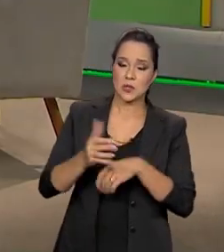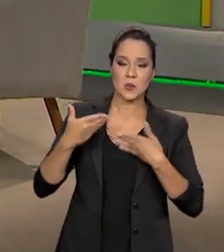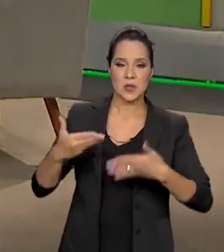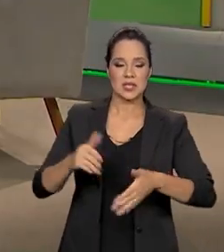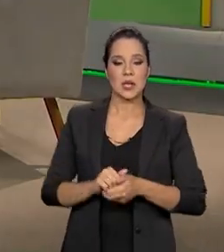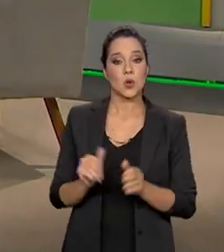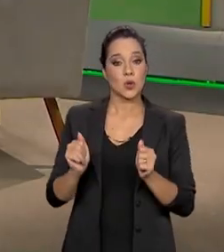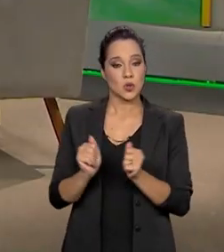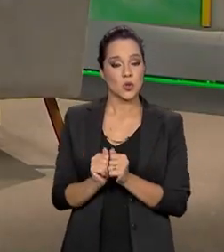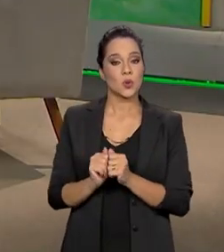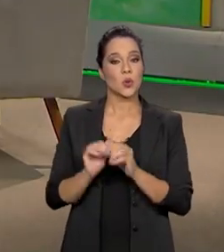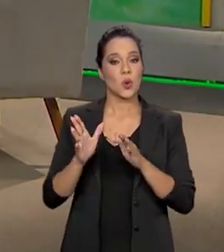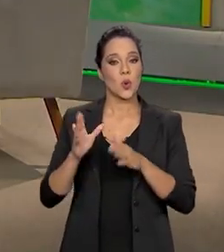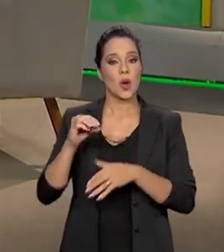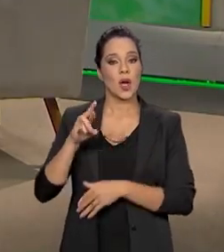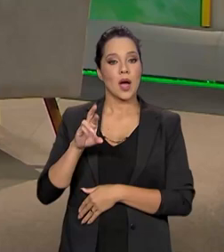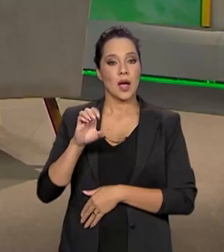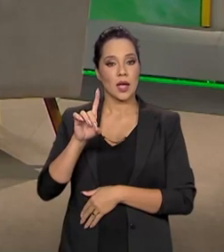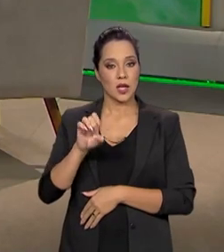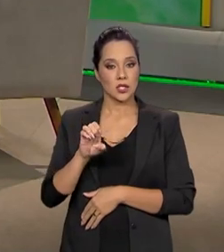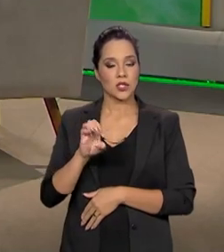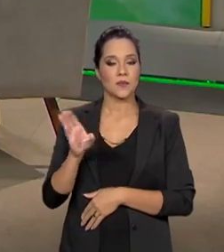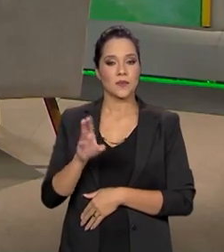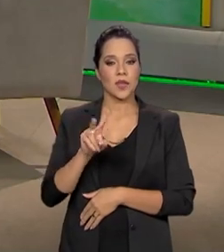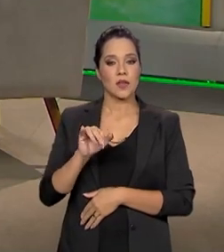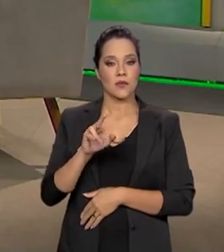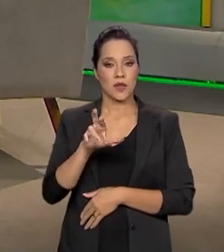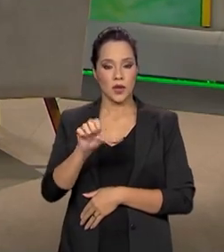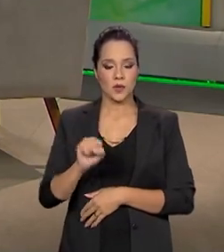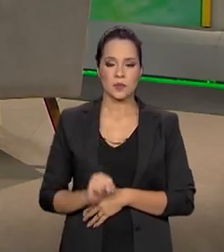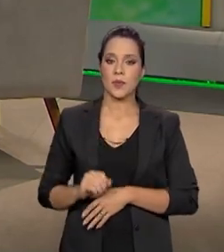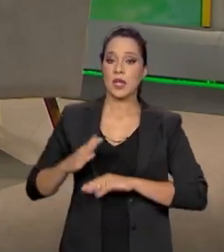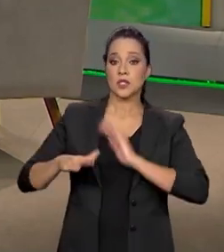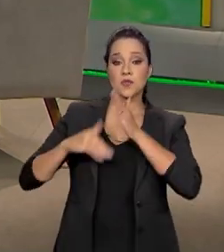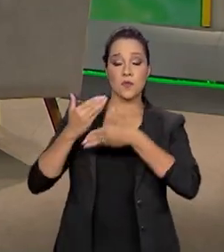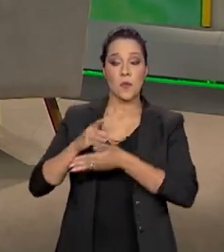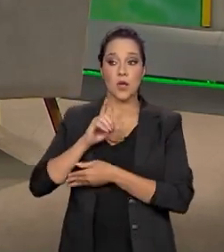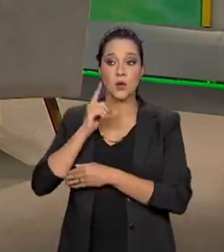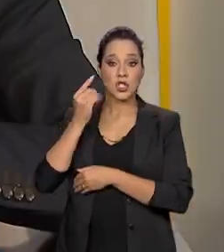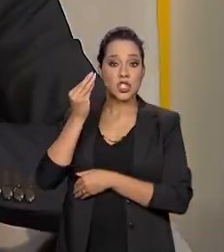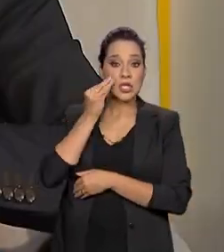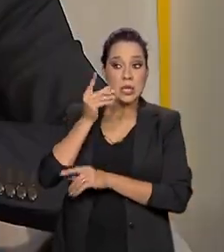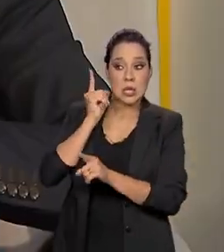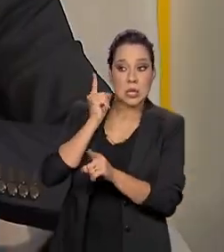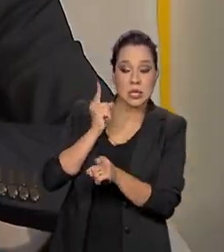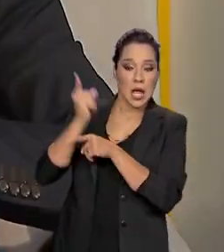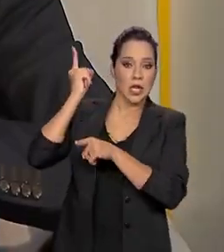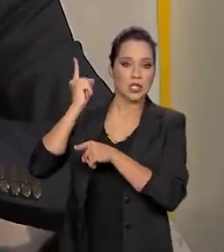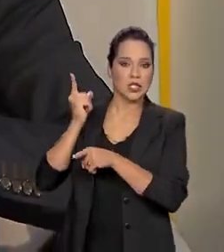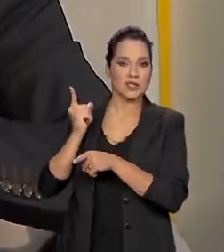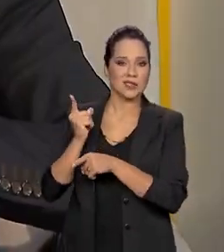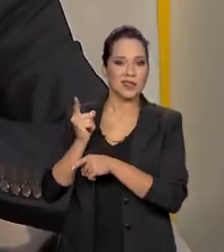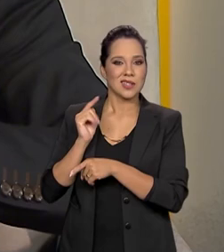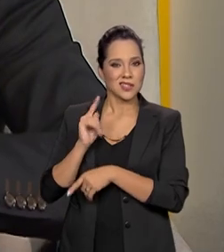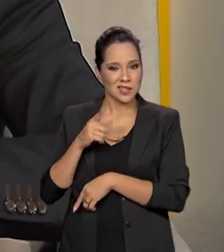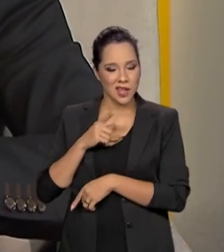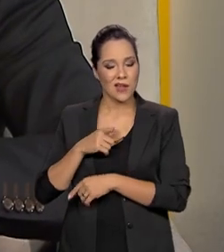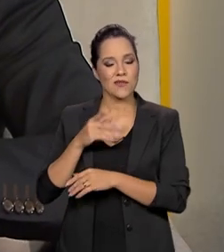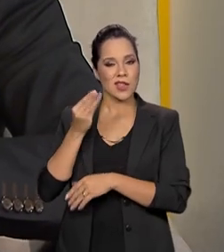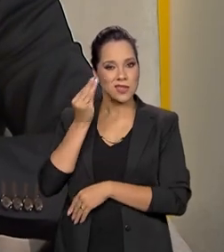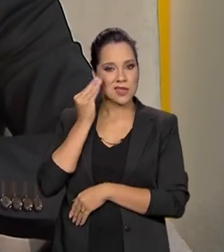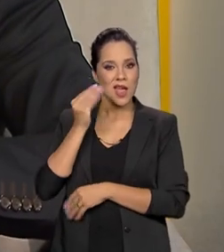através da rede vírus MCTI. Desenvolvimento de testes diagnósticos. Nós desenvolvemos testes